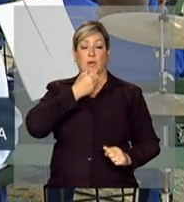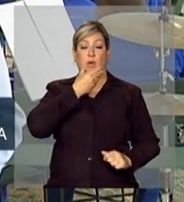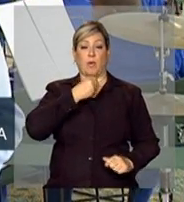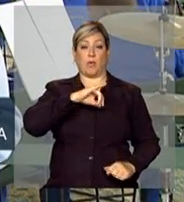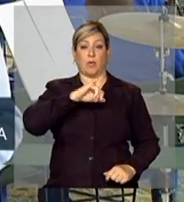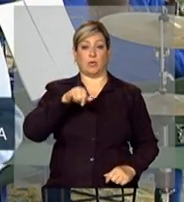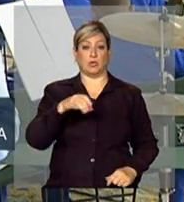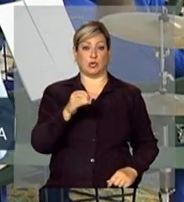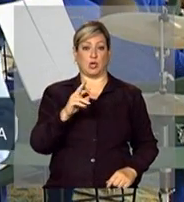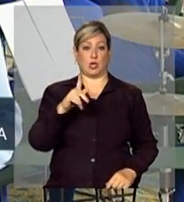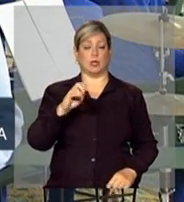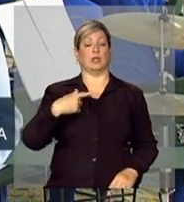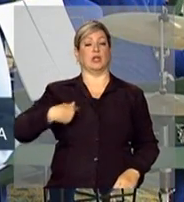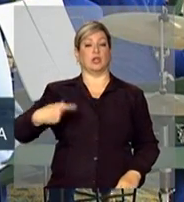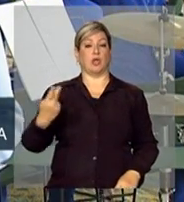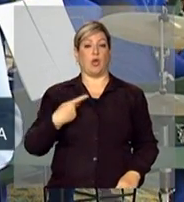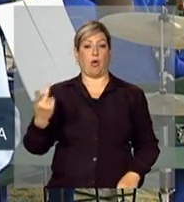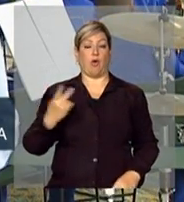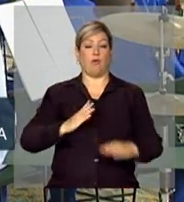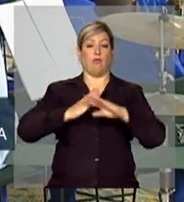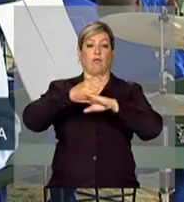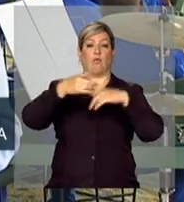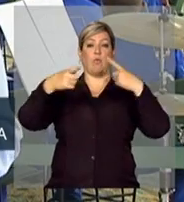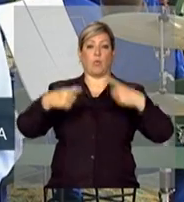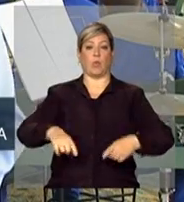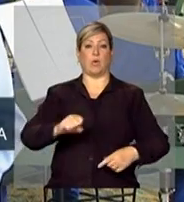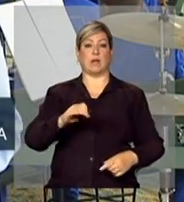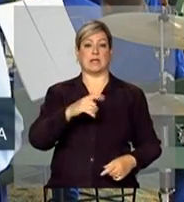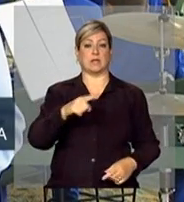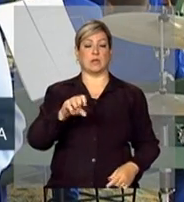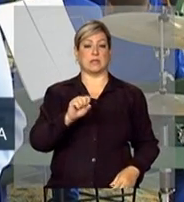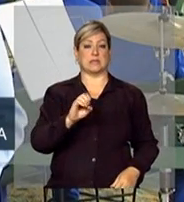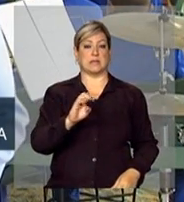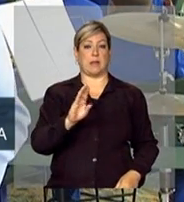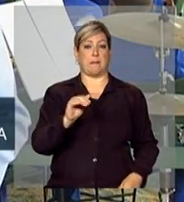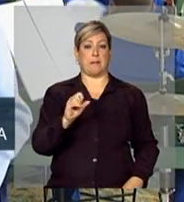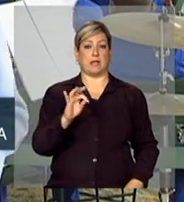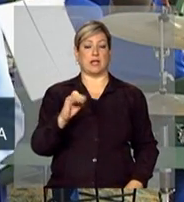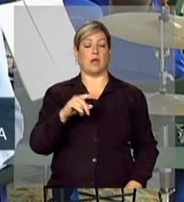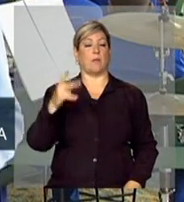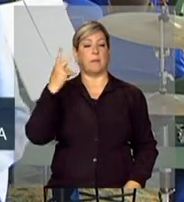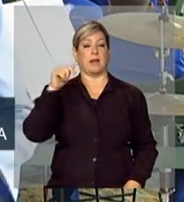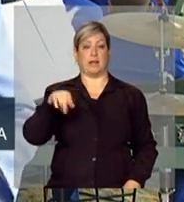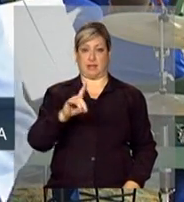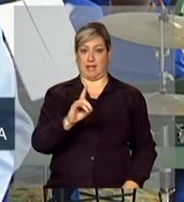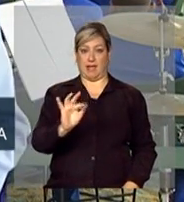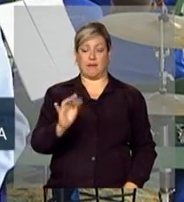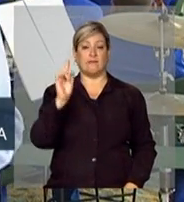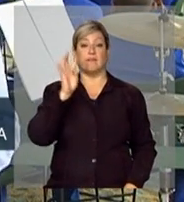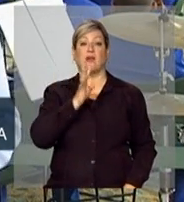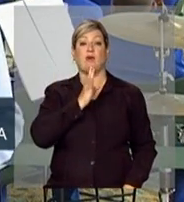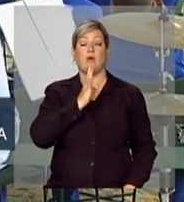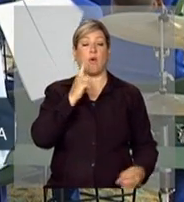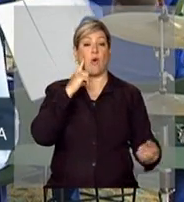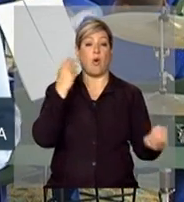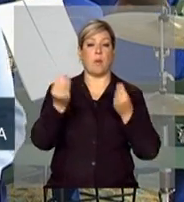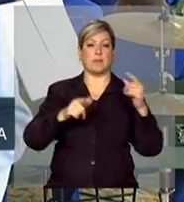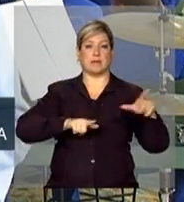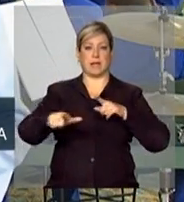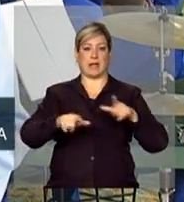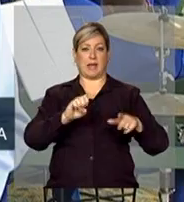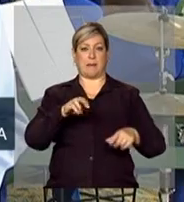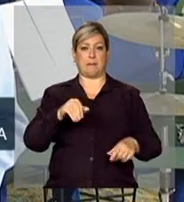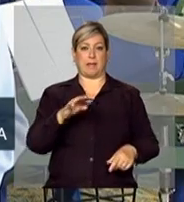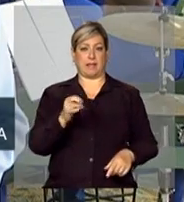Fortes fomos a São Sebastião, no Distrito Federal, para conhecer o trabalho que a EMATER faz